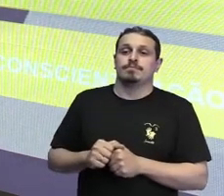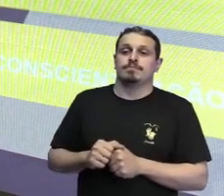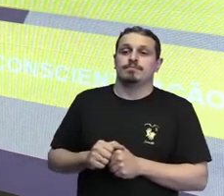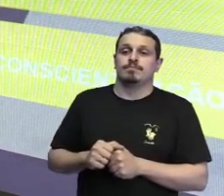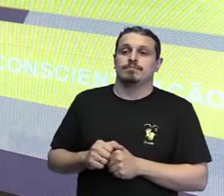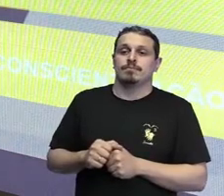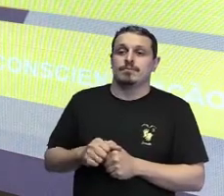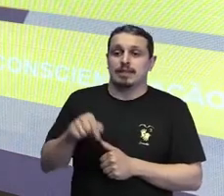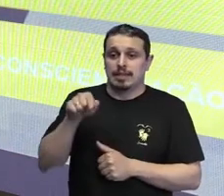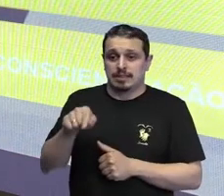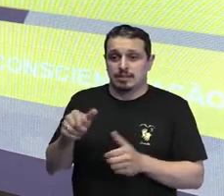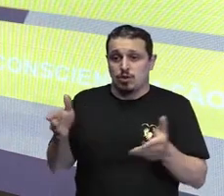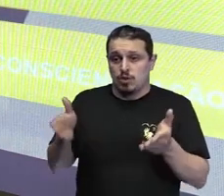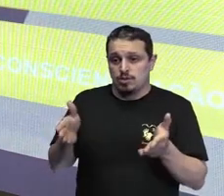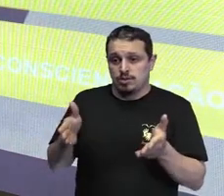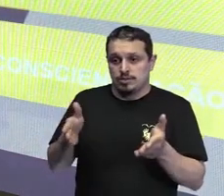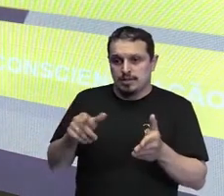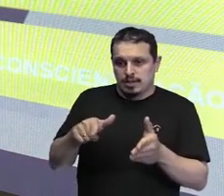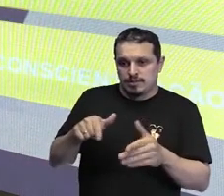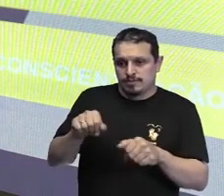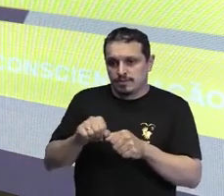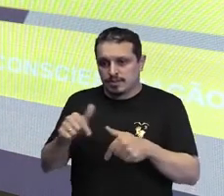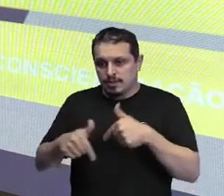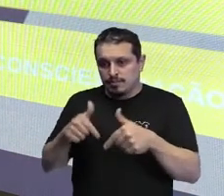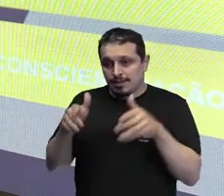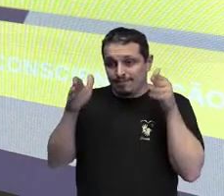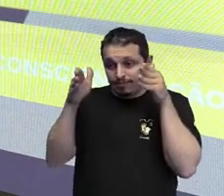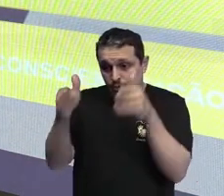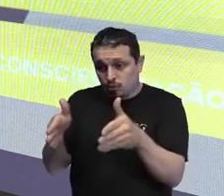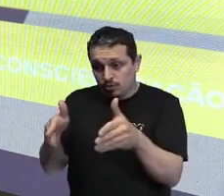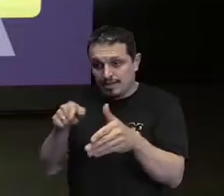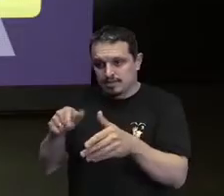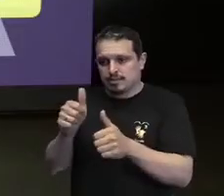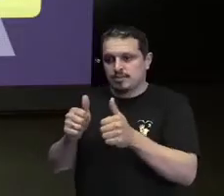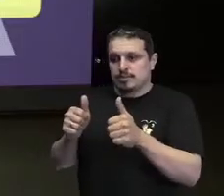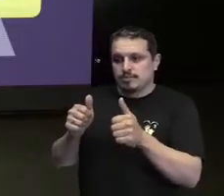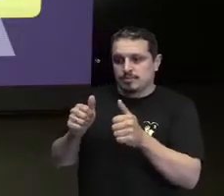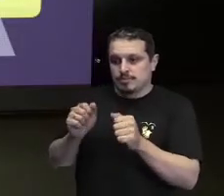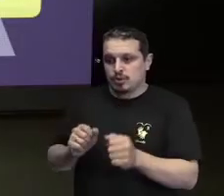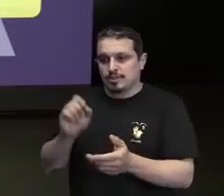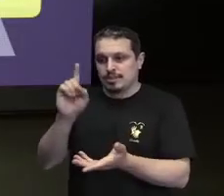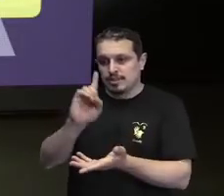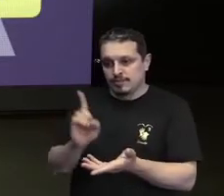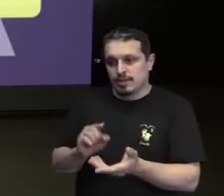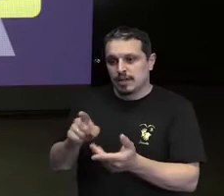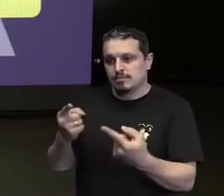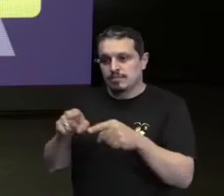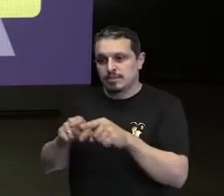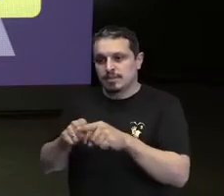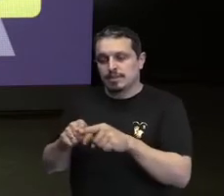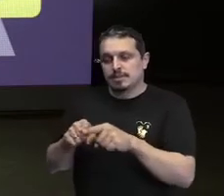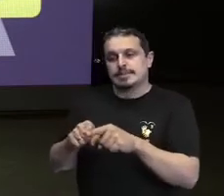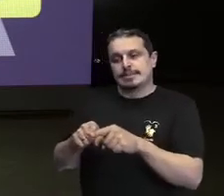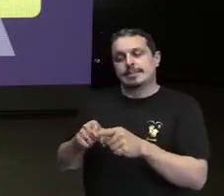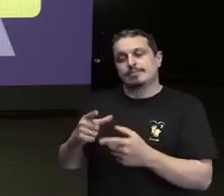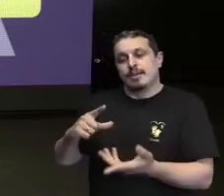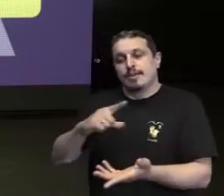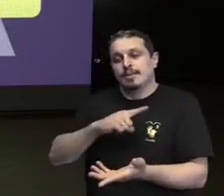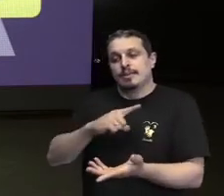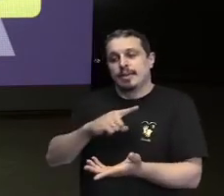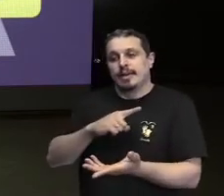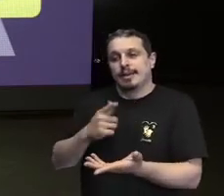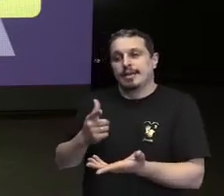Hoje, fortemente, o pilar de pessoa com deficiência, mas a gente tem um pilar que trabalha com